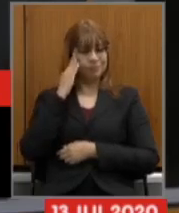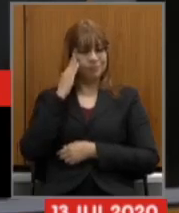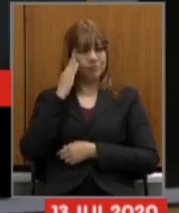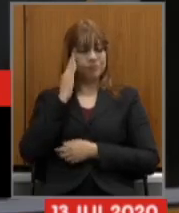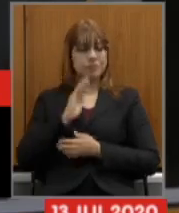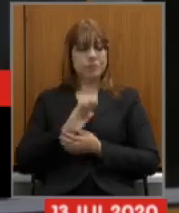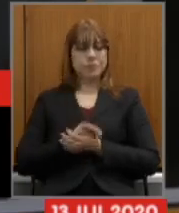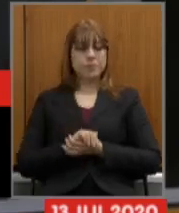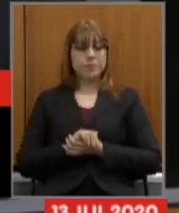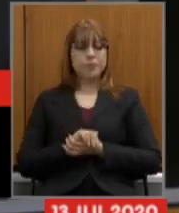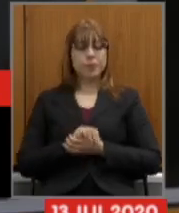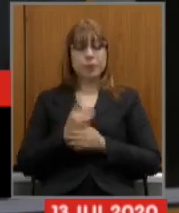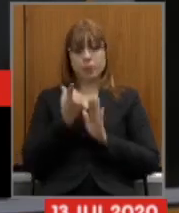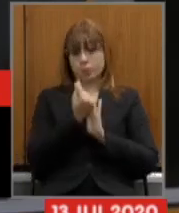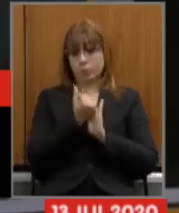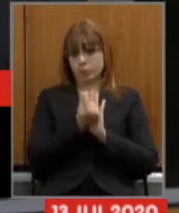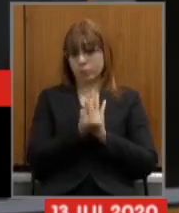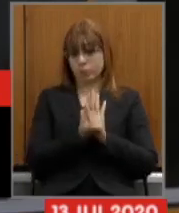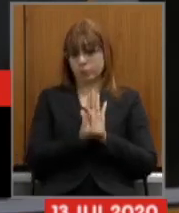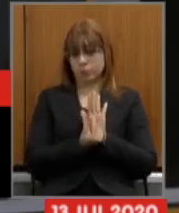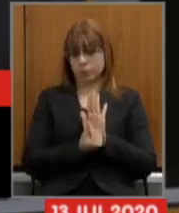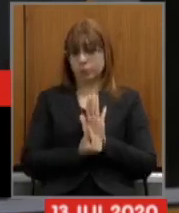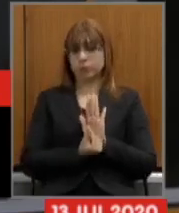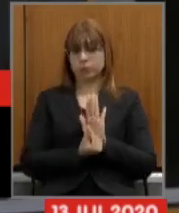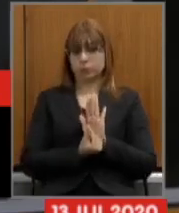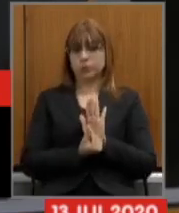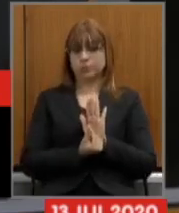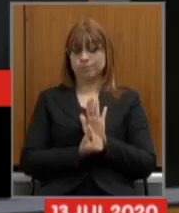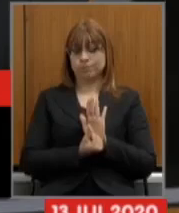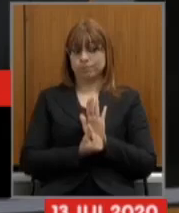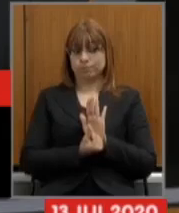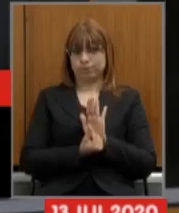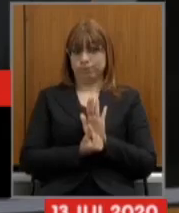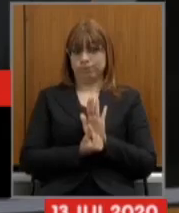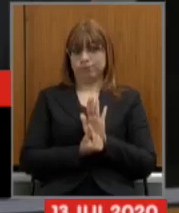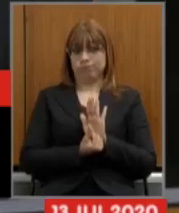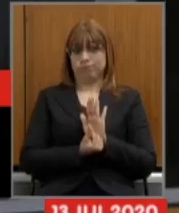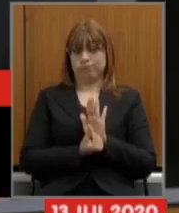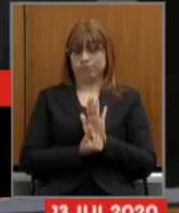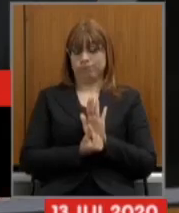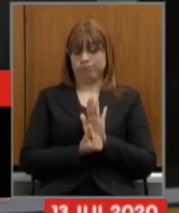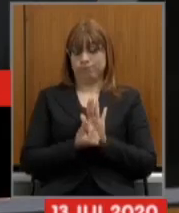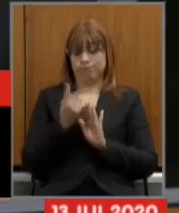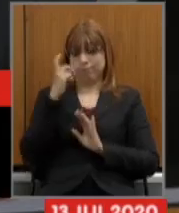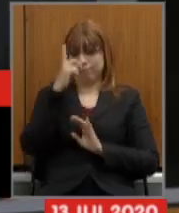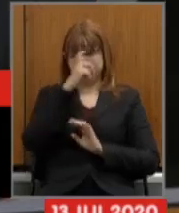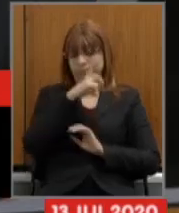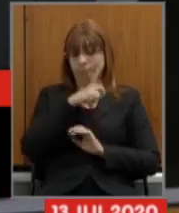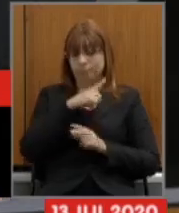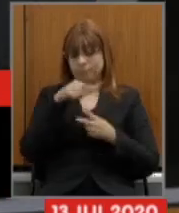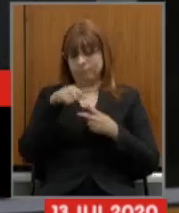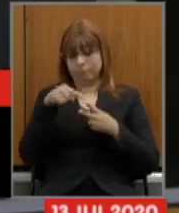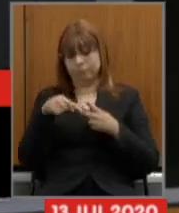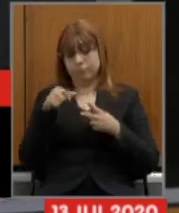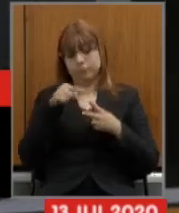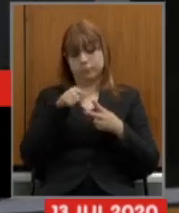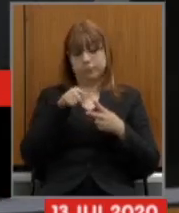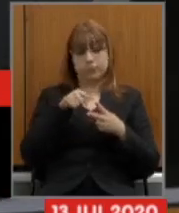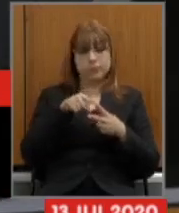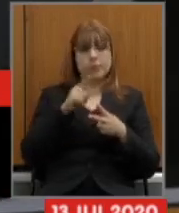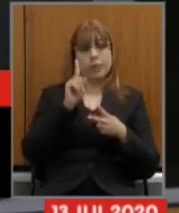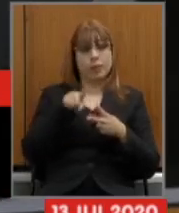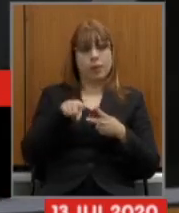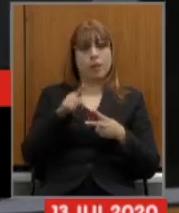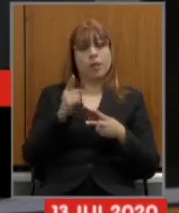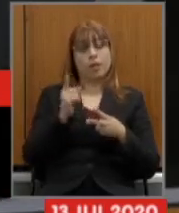o orçamento aperta nós só temos duas alavancas ou a receita ou a despesa